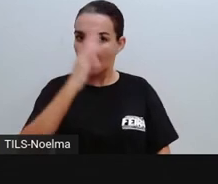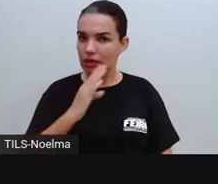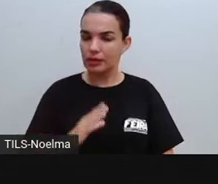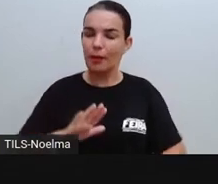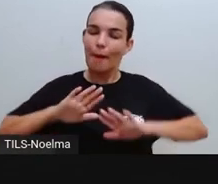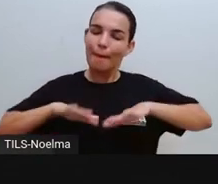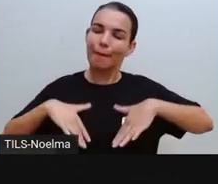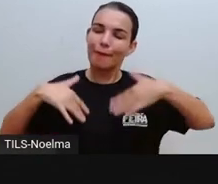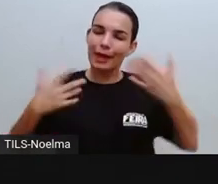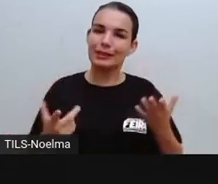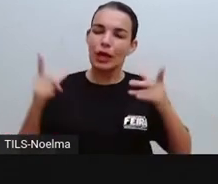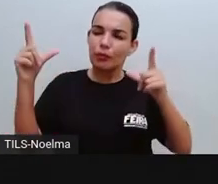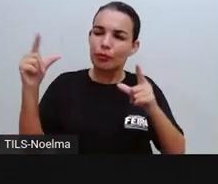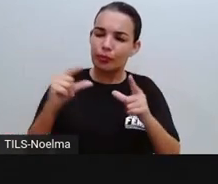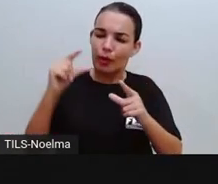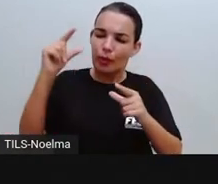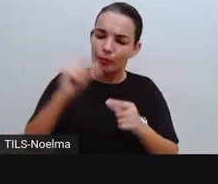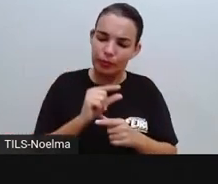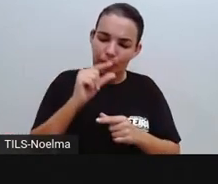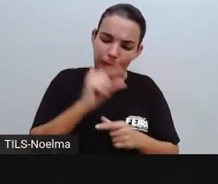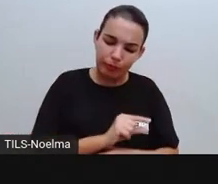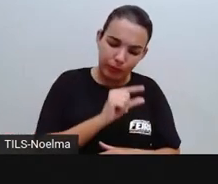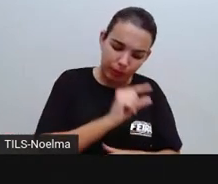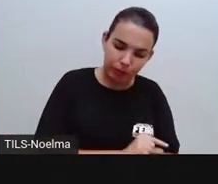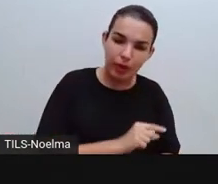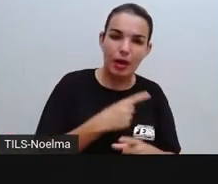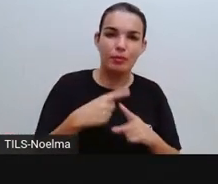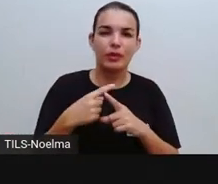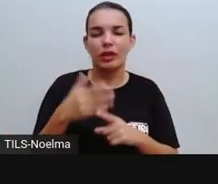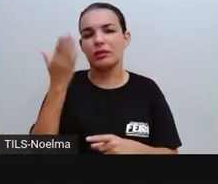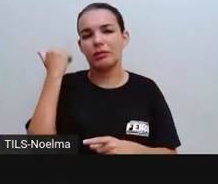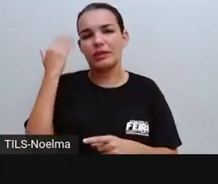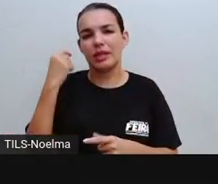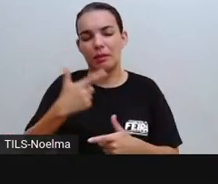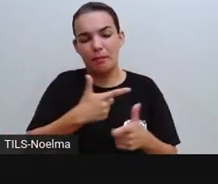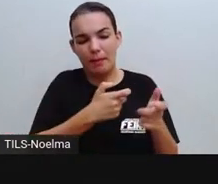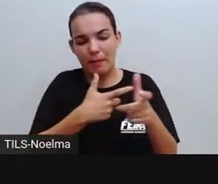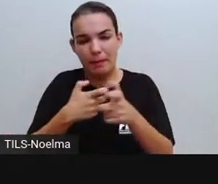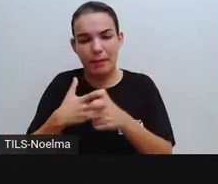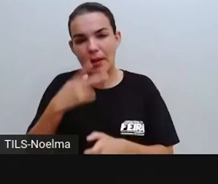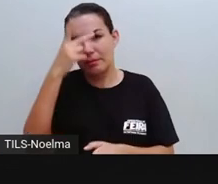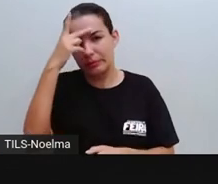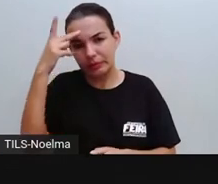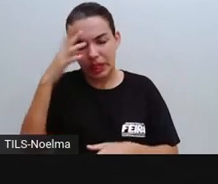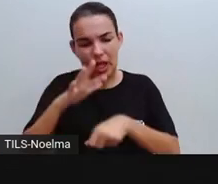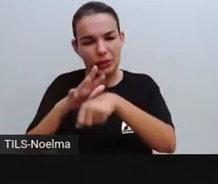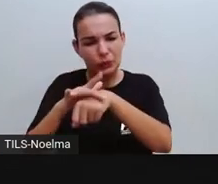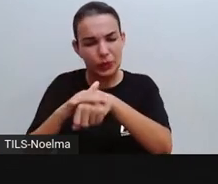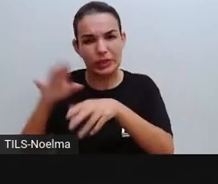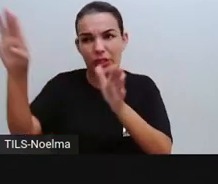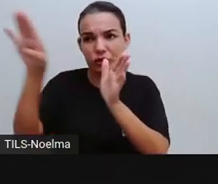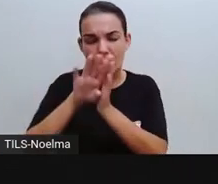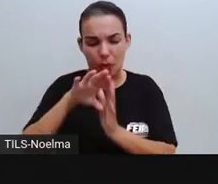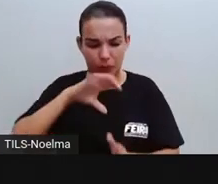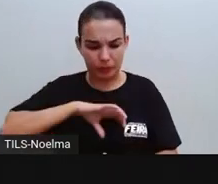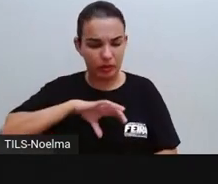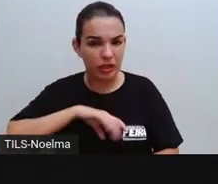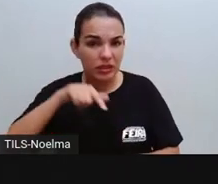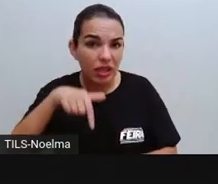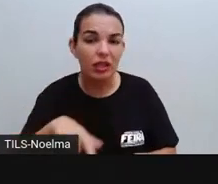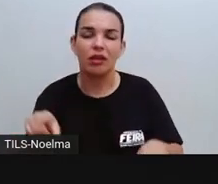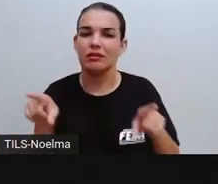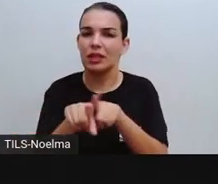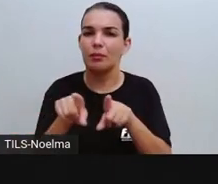foi diminuindo ao longo do tempo, primeiro pela tentativa da escravidão, pelas doenças trazidas aí pelos europeus, e aí essa